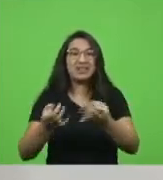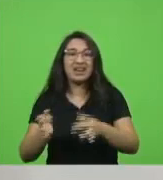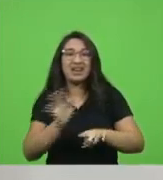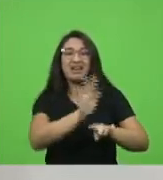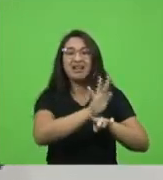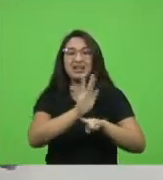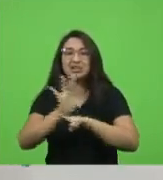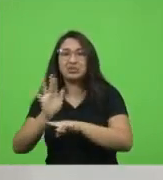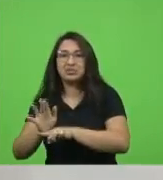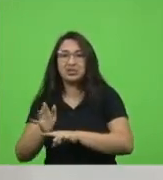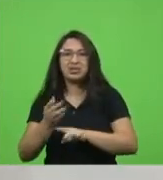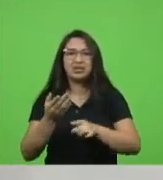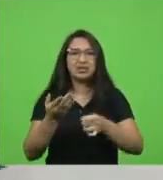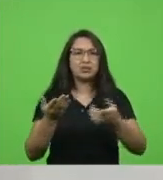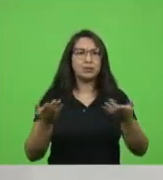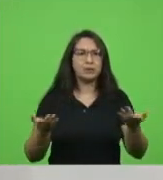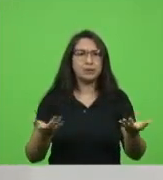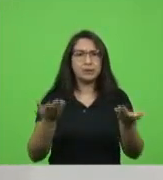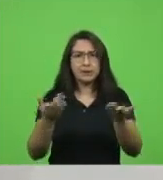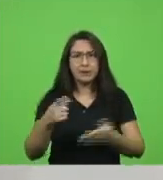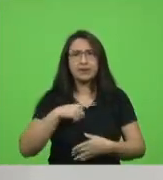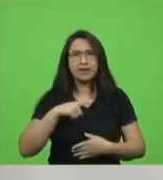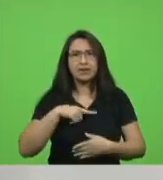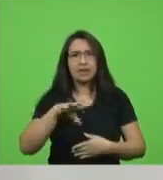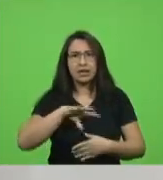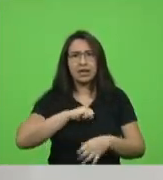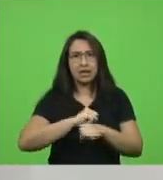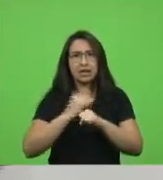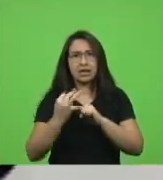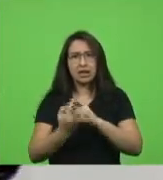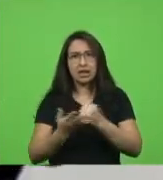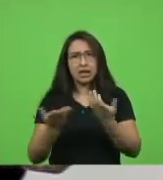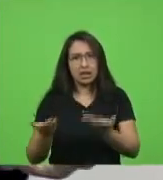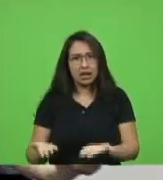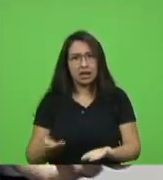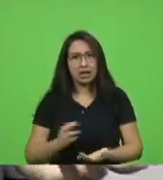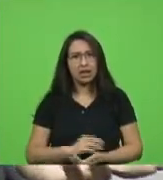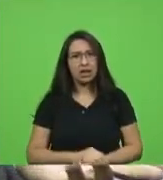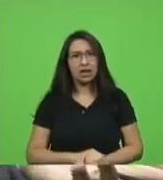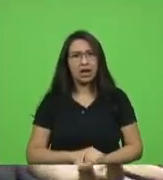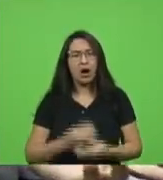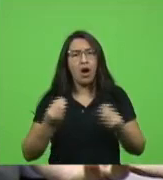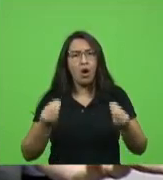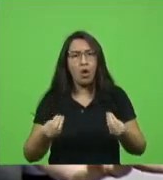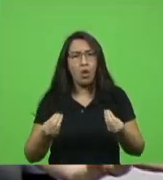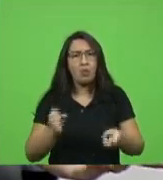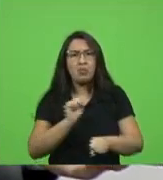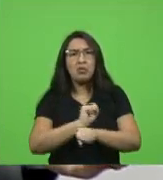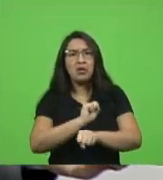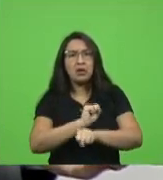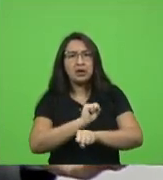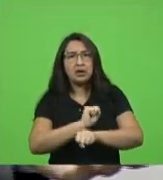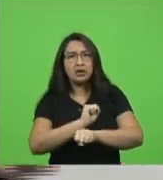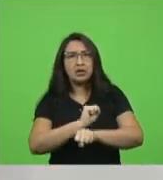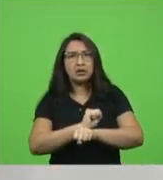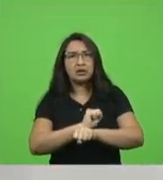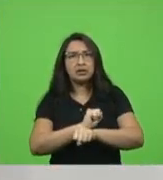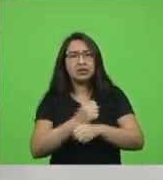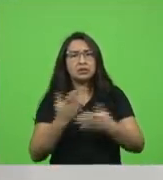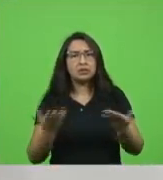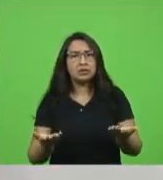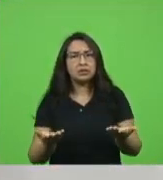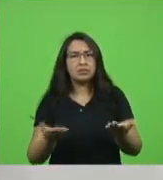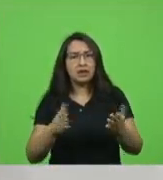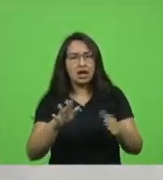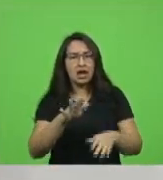caixa com o teste positivo na mão aí como é que você vai esperar que o